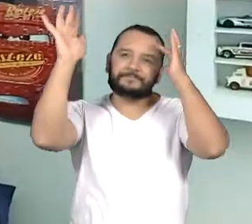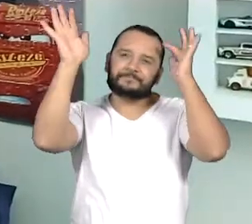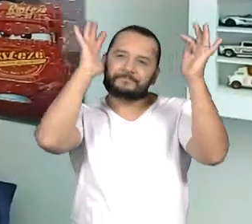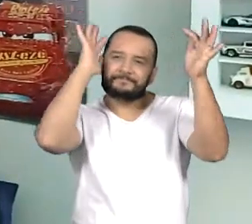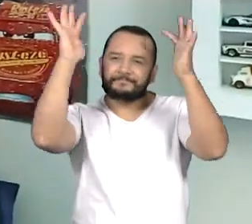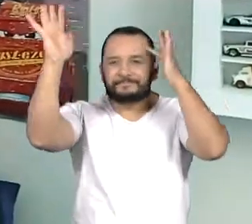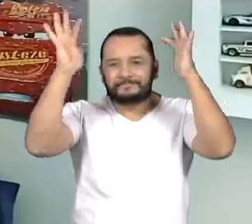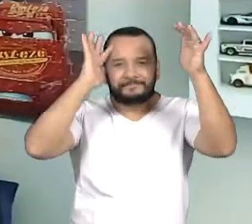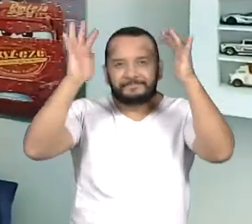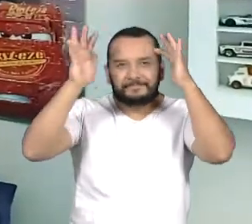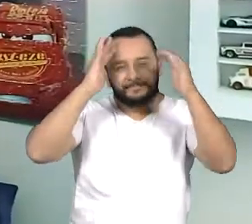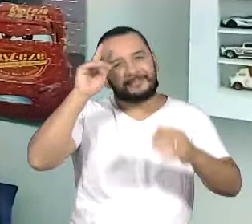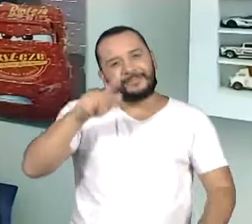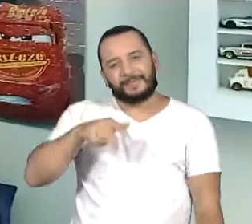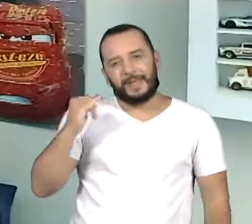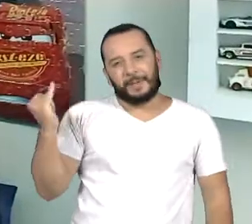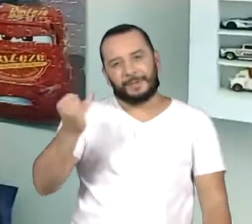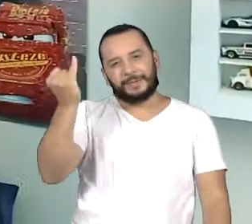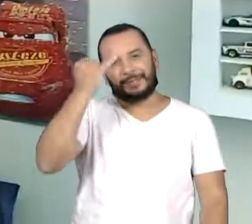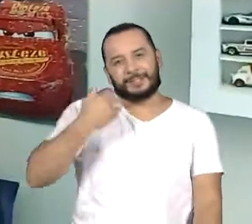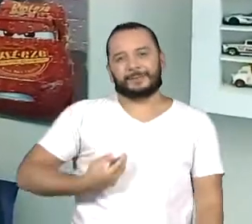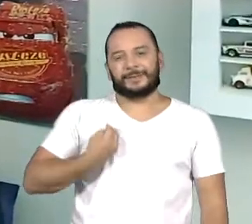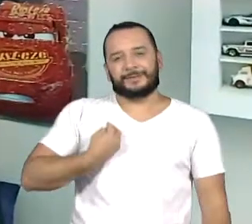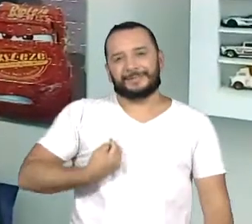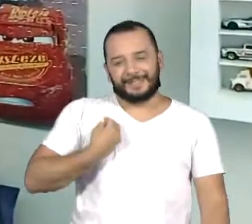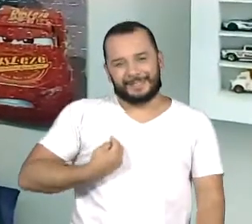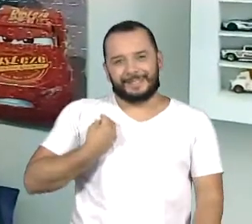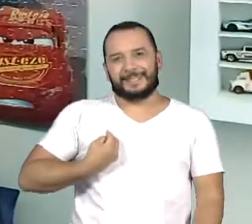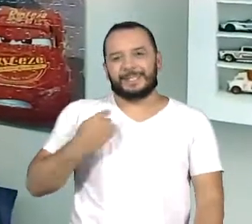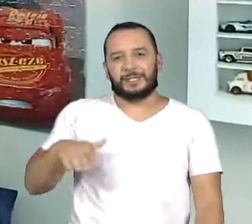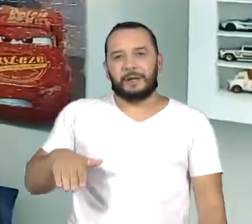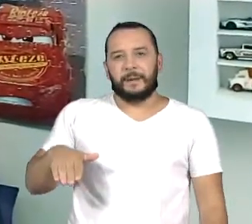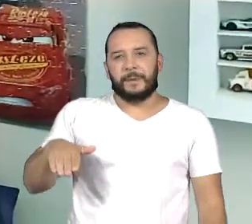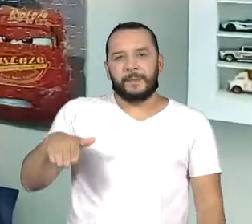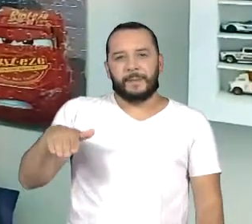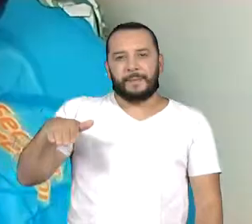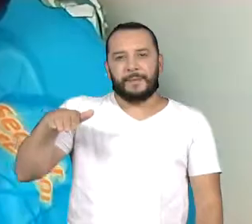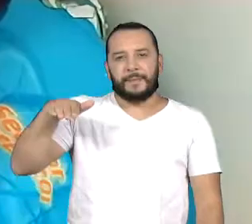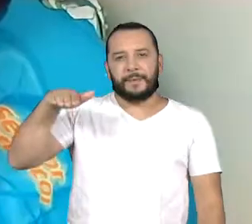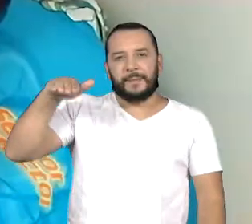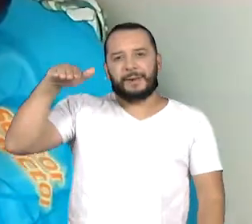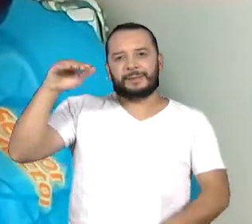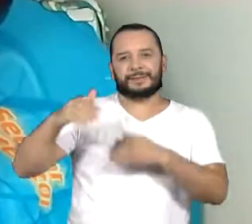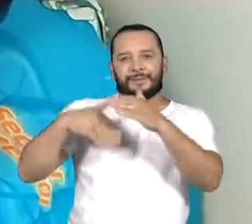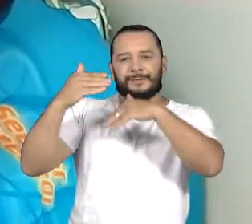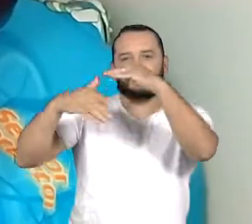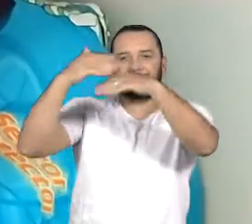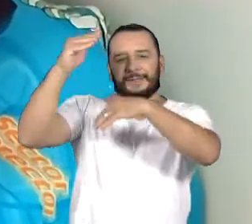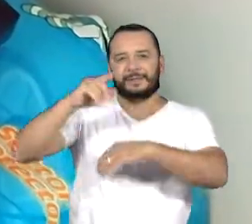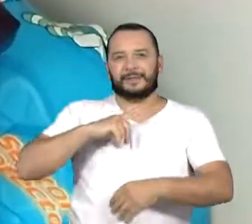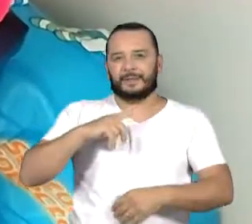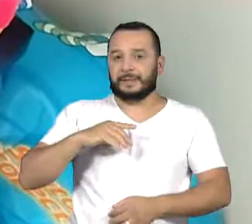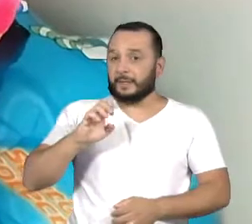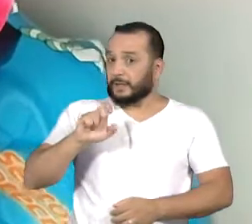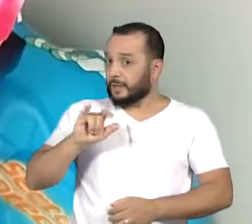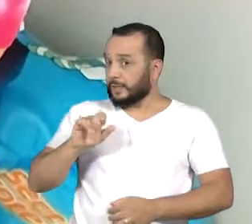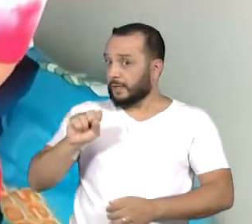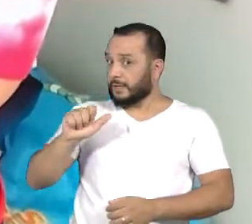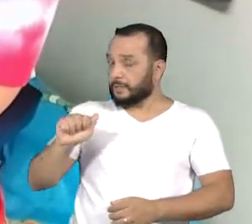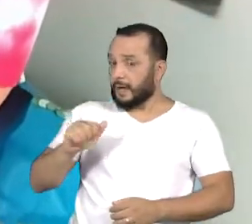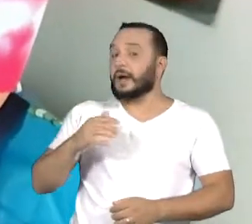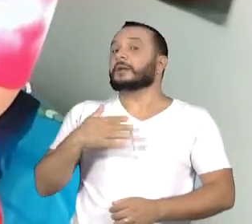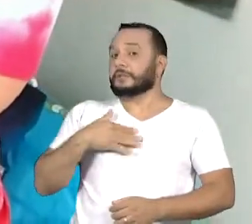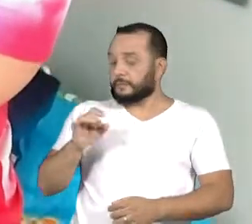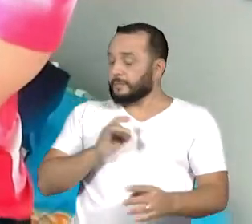E isso é muito importante para a vida, para o desenvolvimento das crianças. Elisa era muito medrosa. Ela